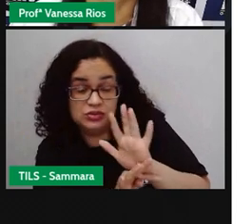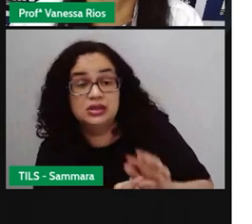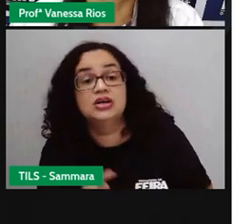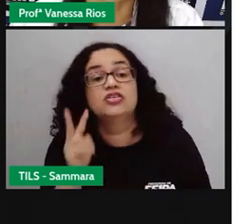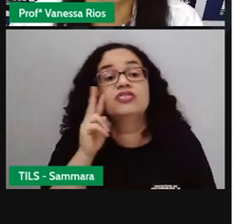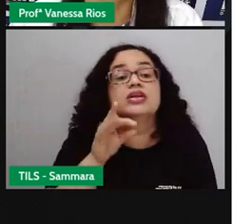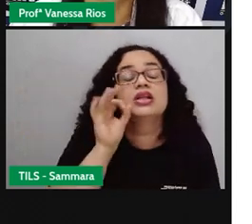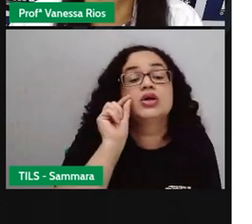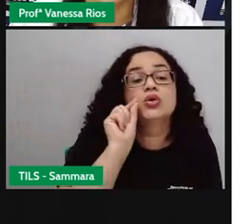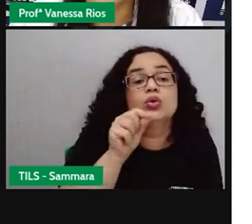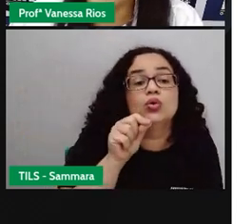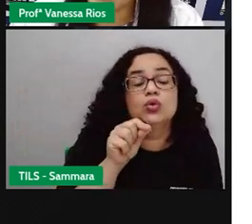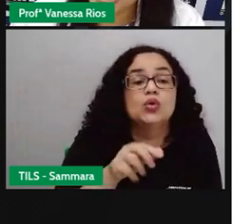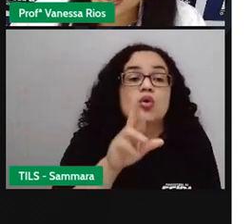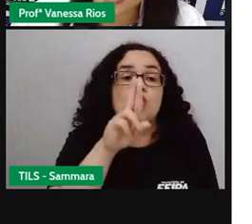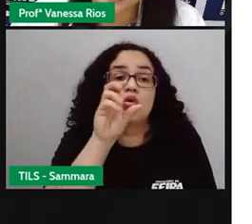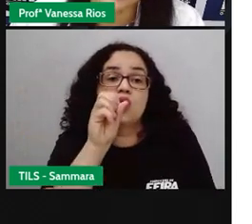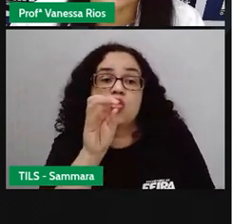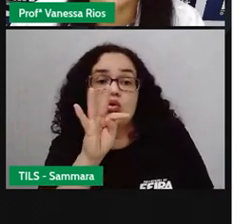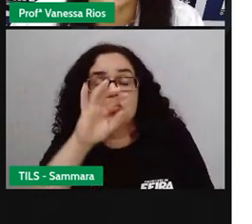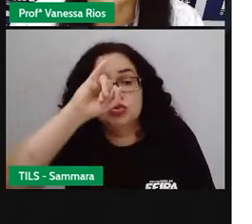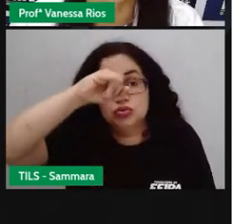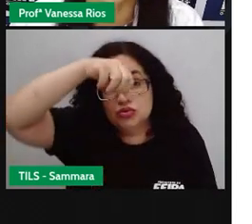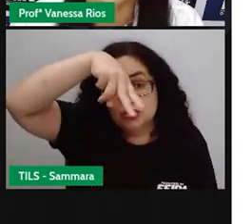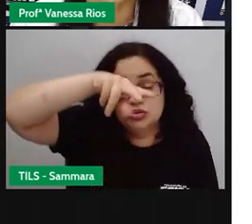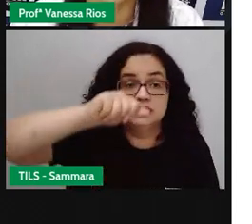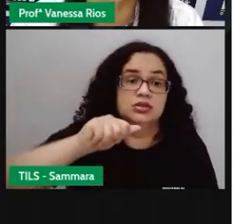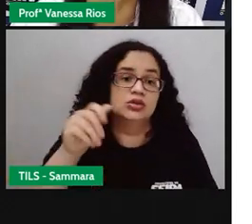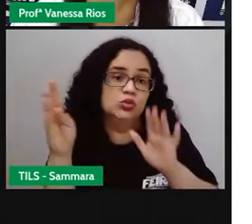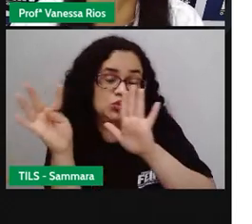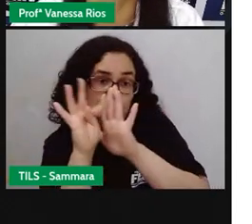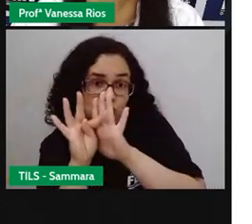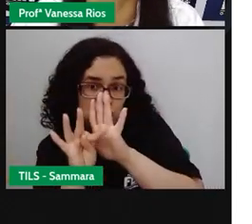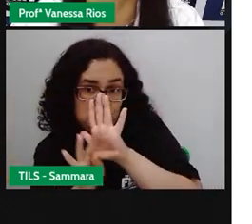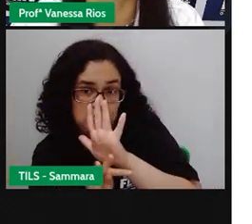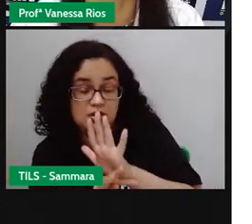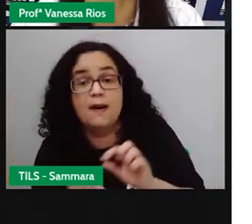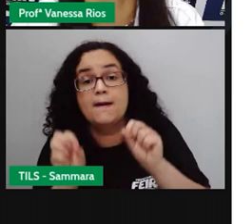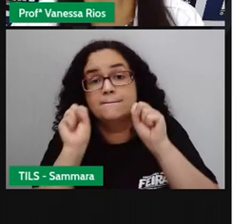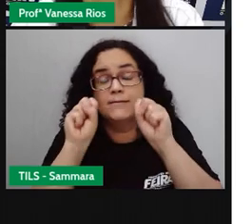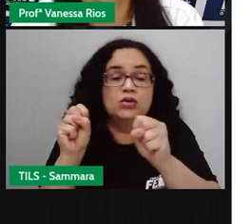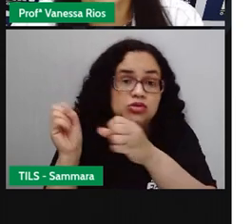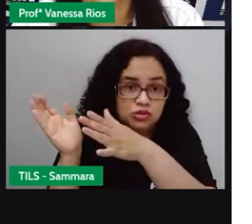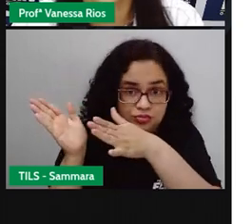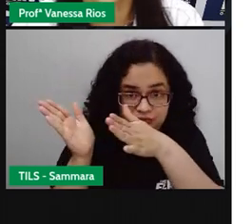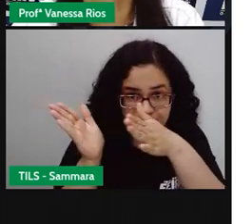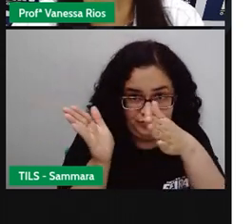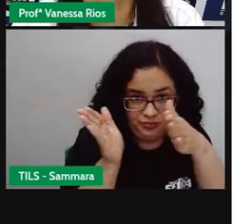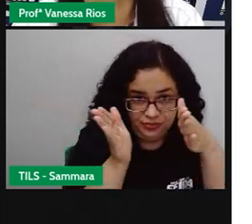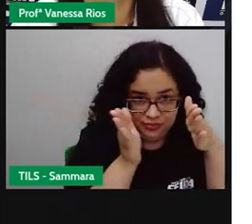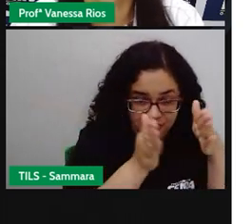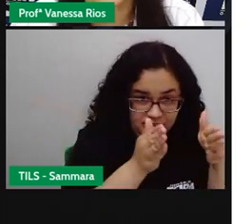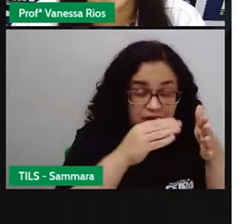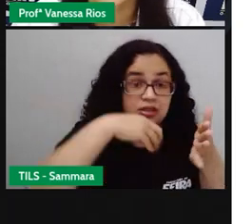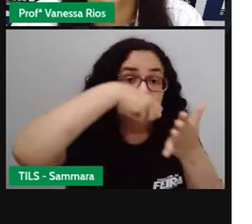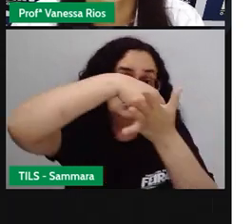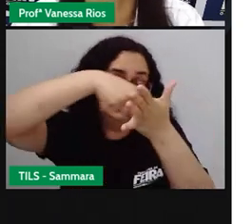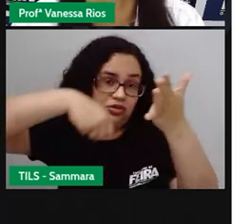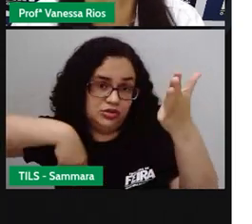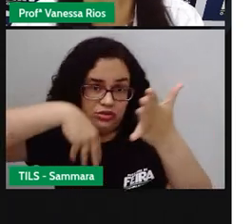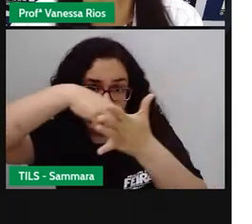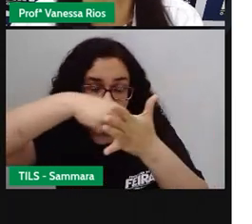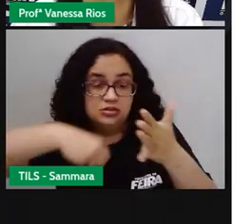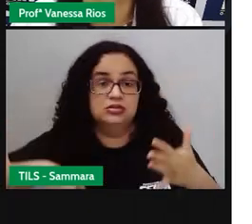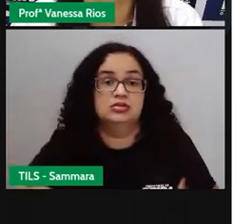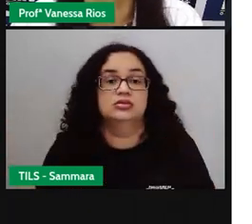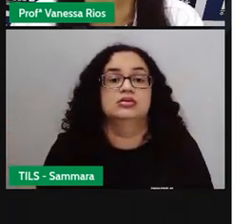ele descreve justamente sobre a rotina dele no texto, né? Se referindo a toda a programação de ações, de atividades que